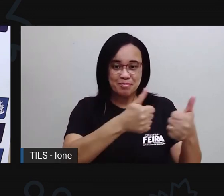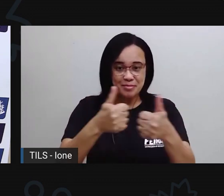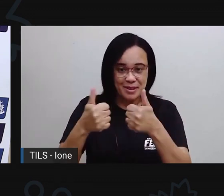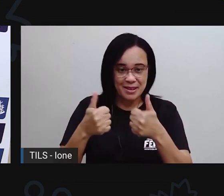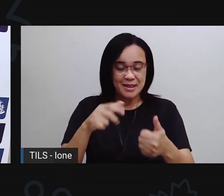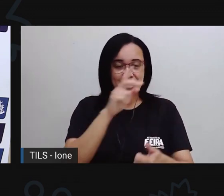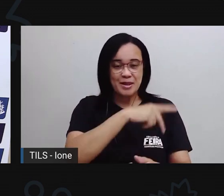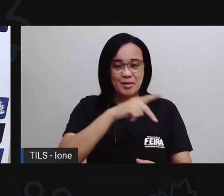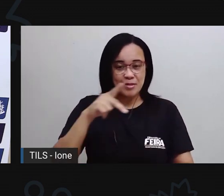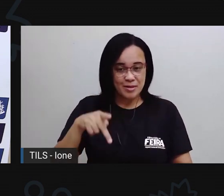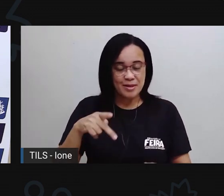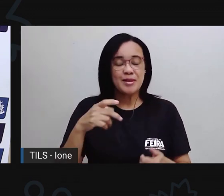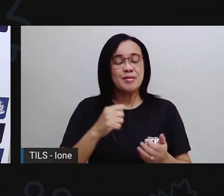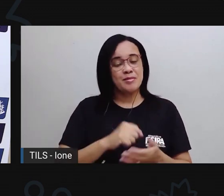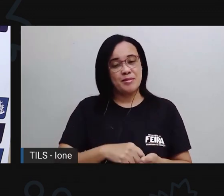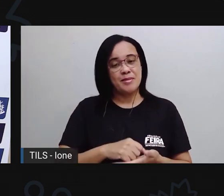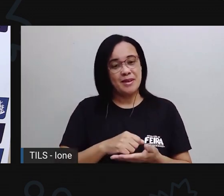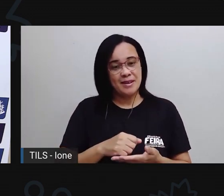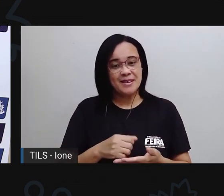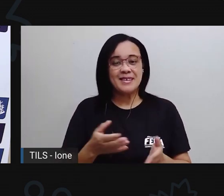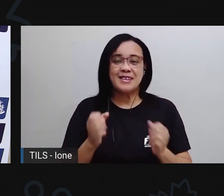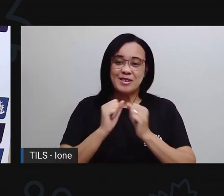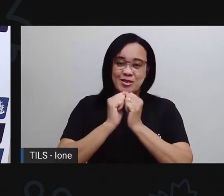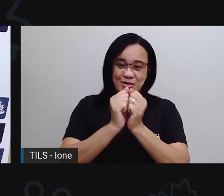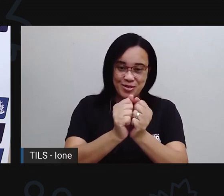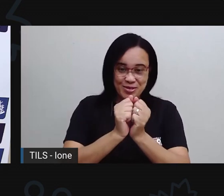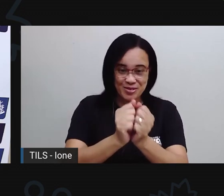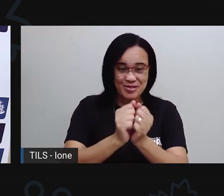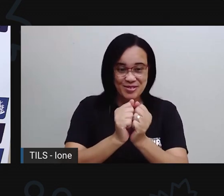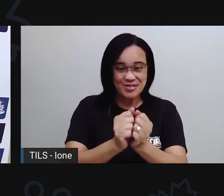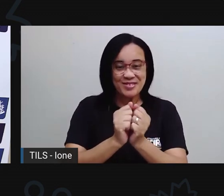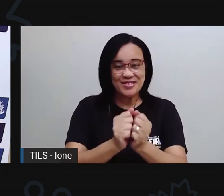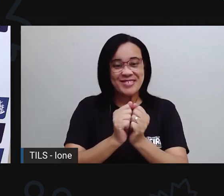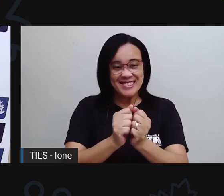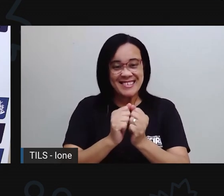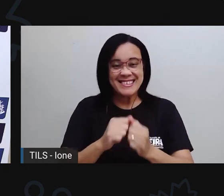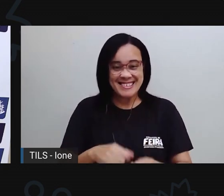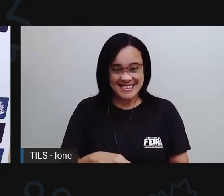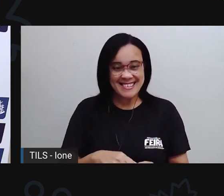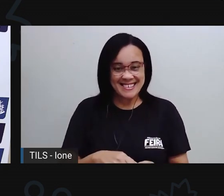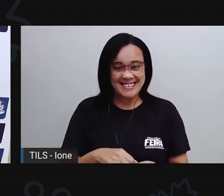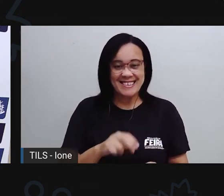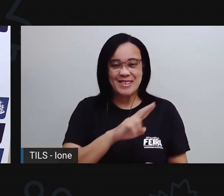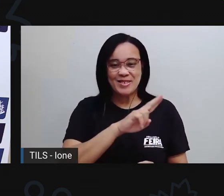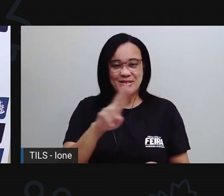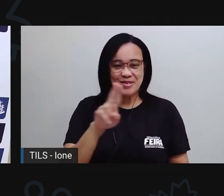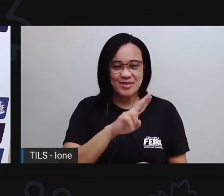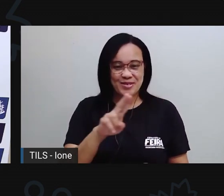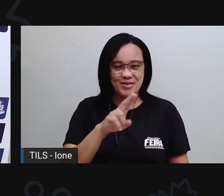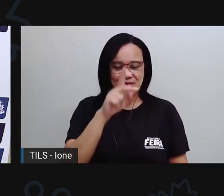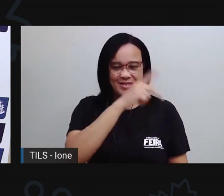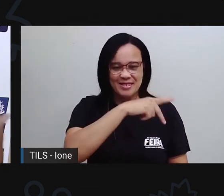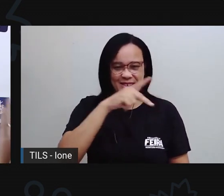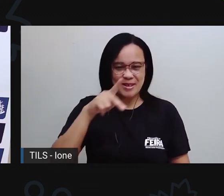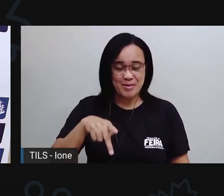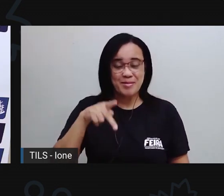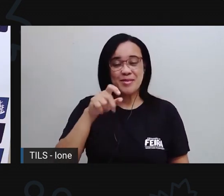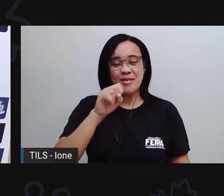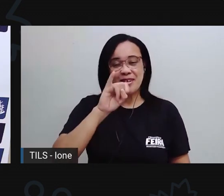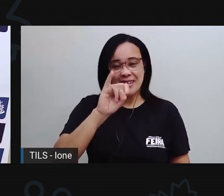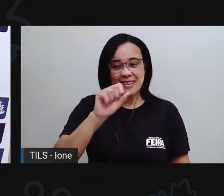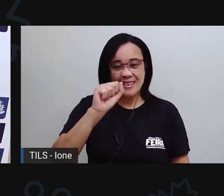agora a Pró está acompanhada. Olha só que coincidência! O nome da Pró, Iane, e minha